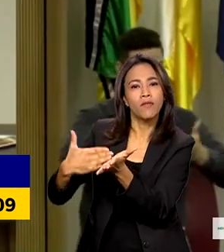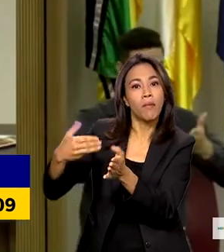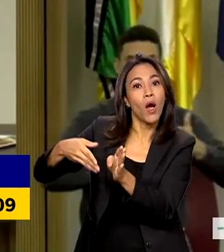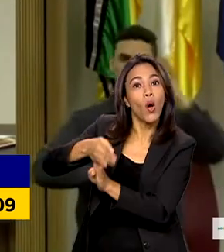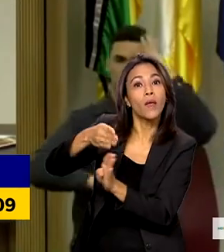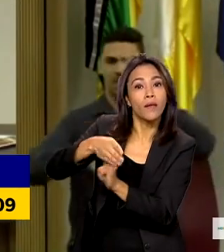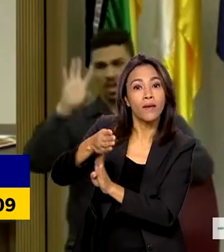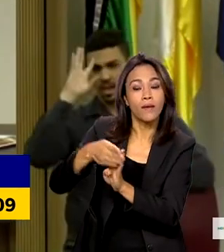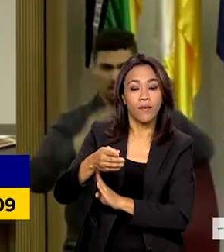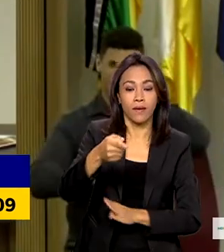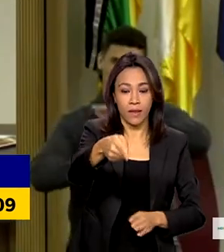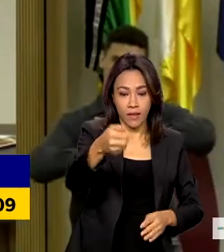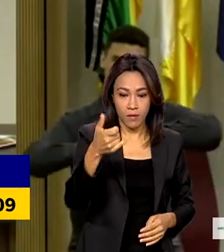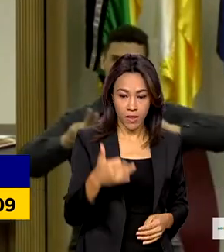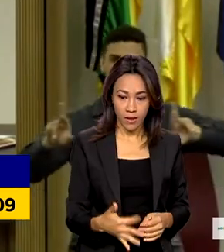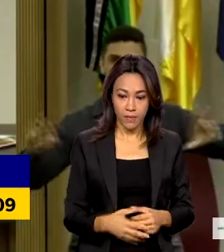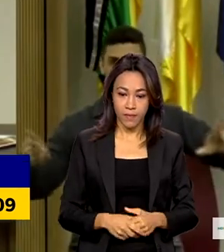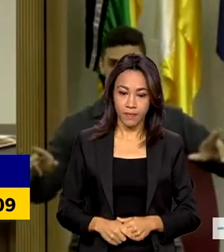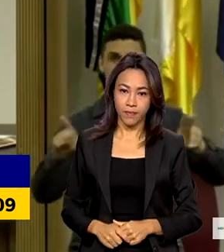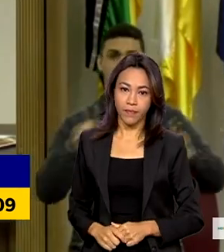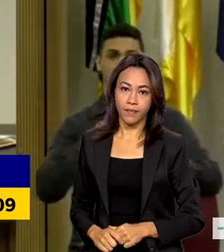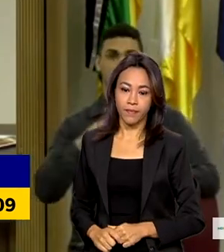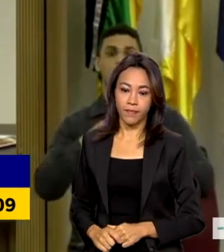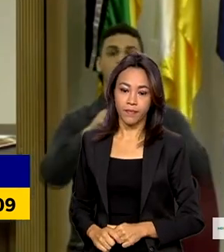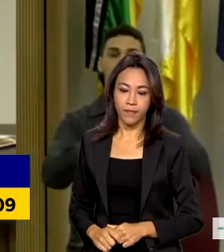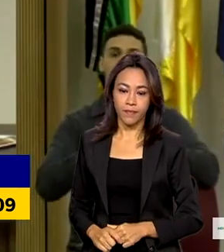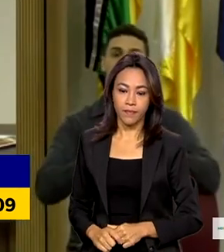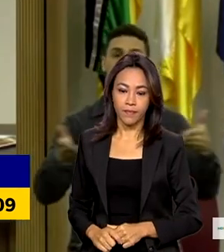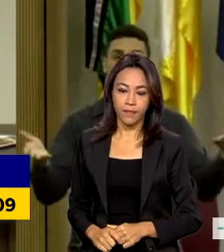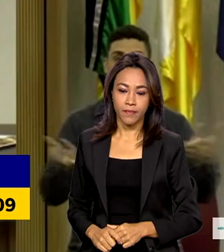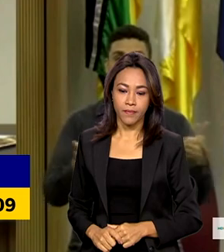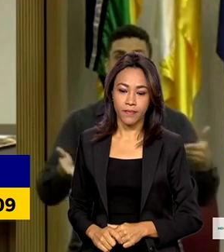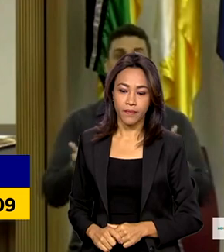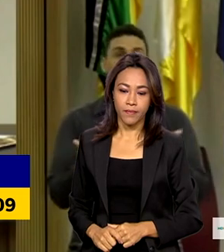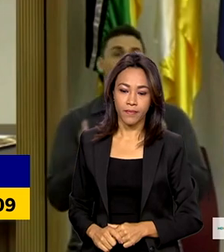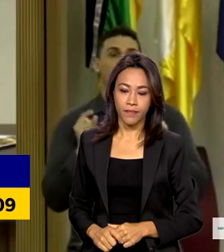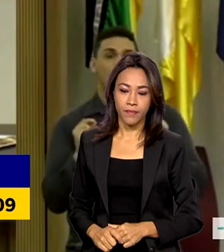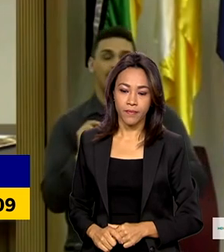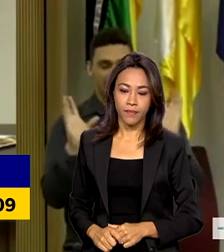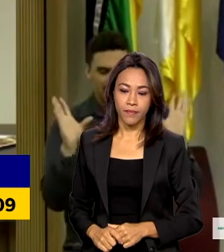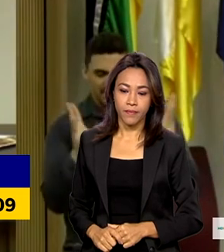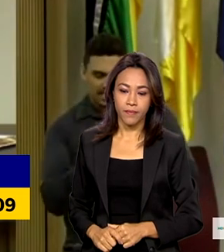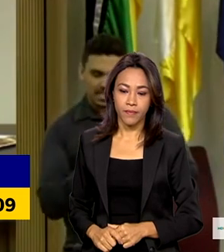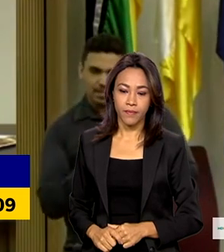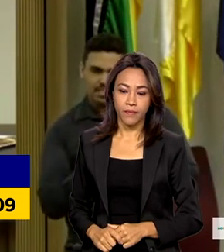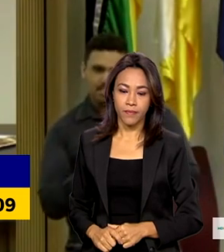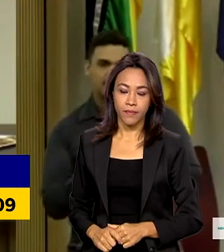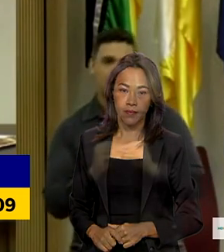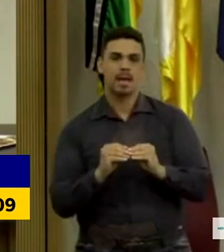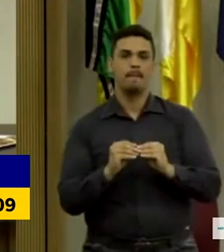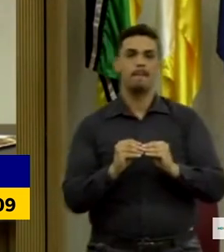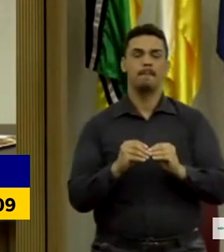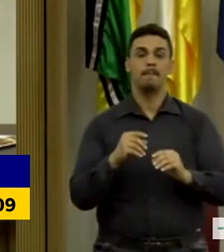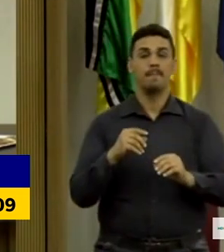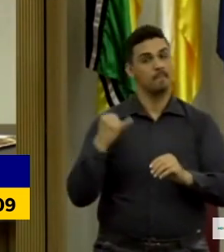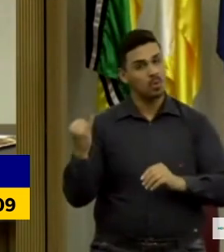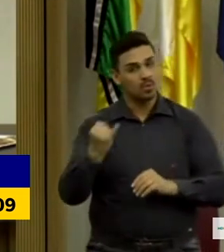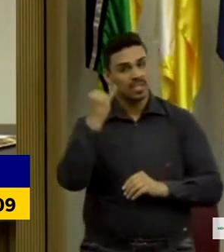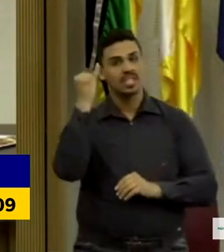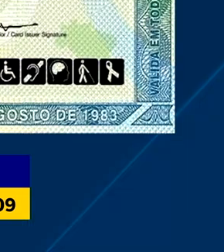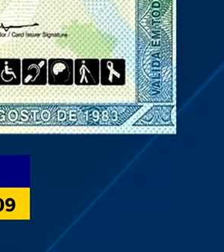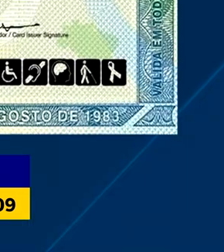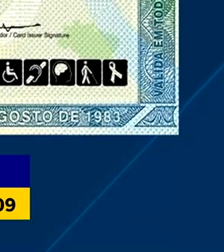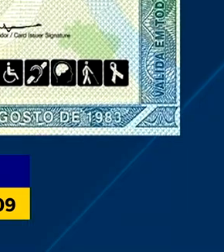busca aqui é sintetizar isso de uma forma bastante fácil de toda a população entender e ter